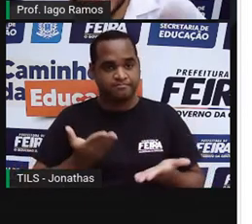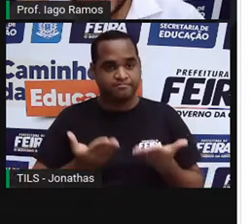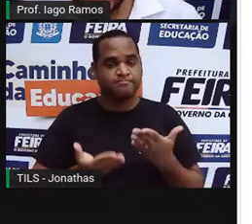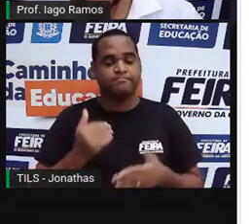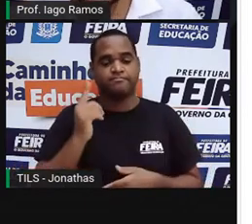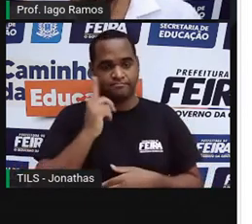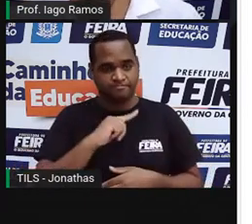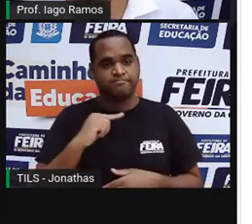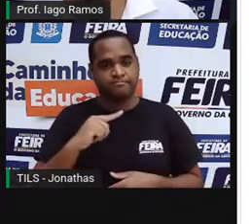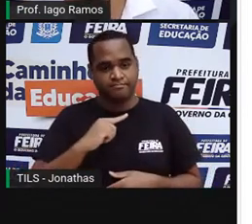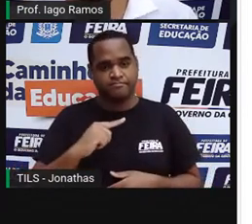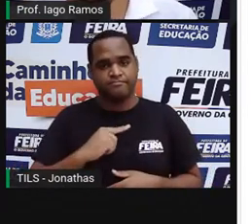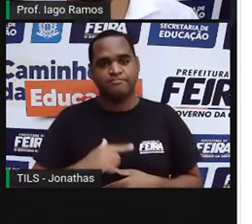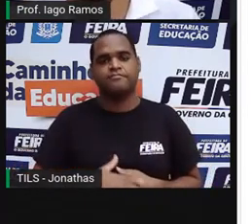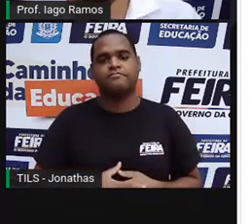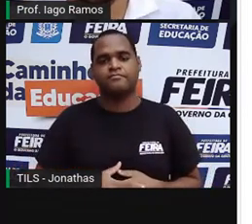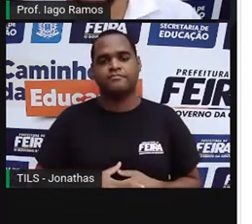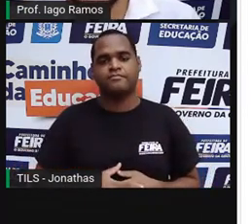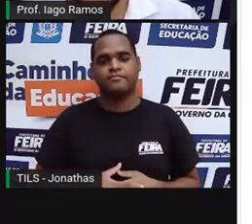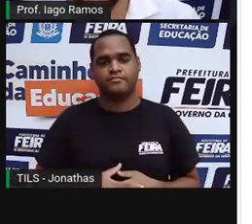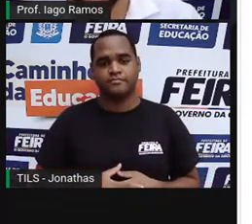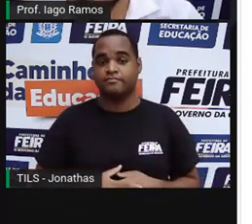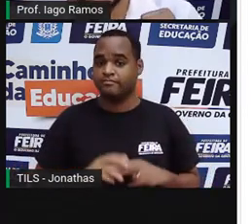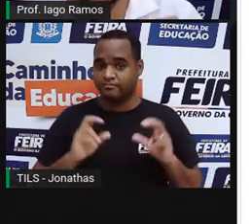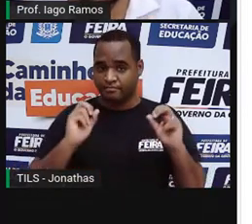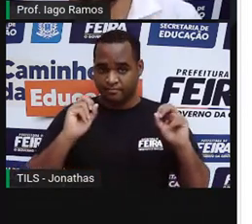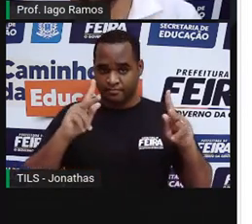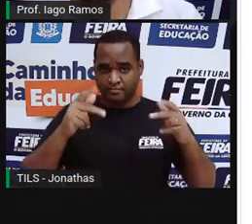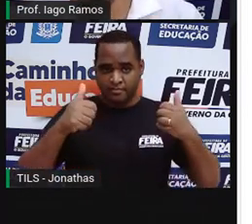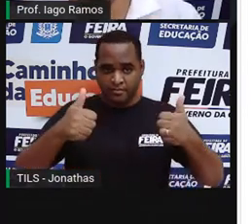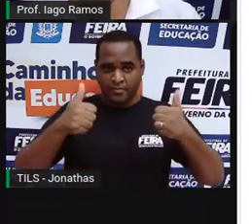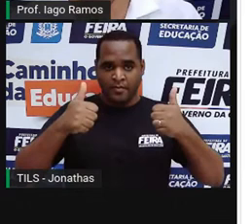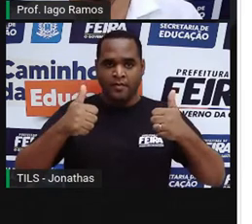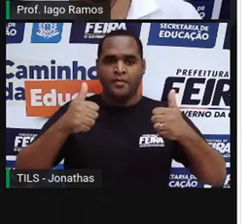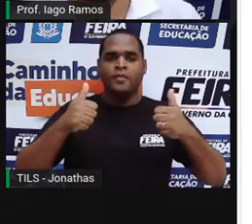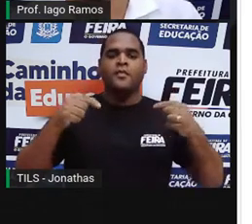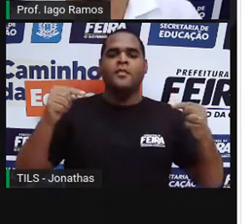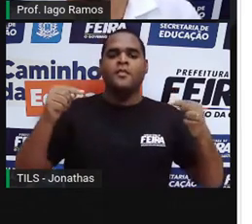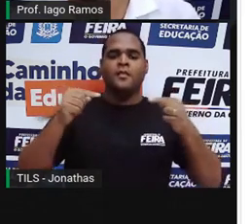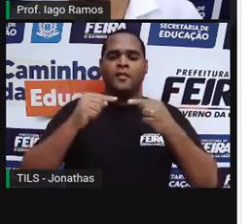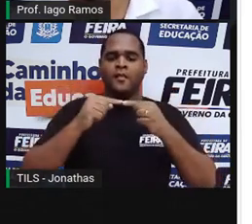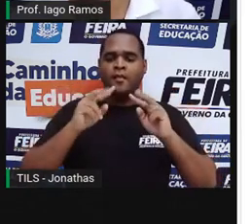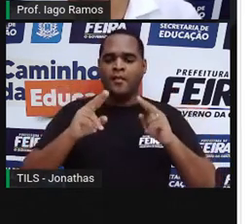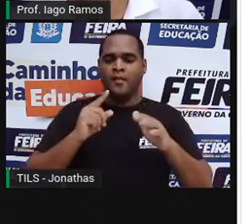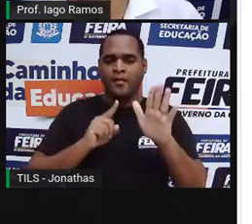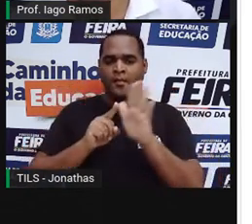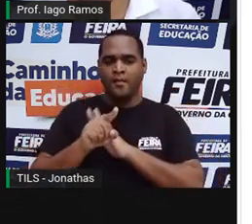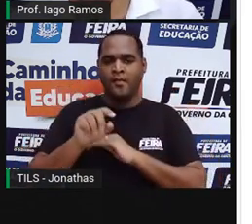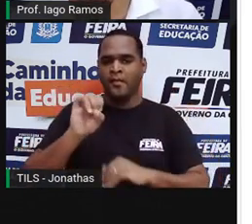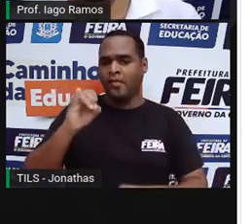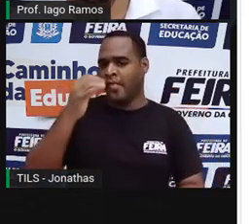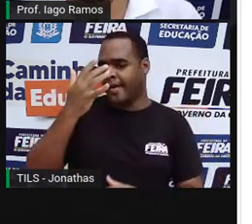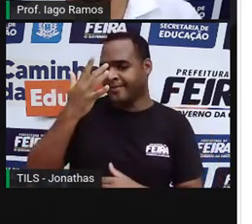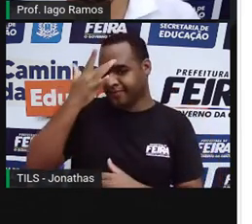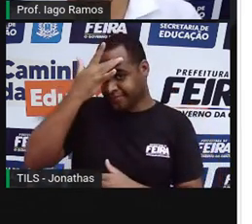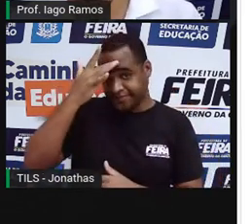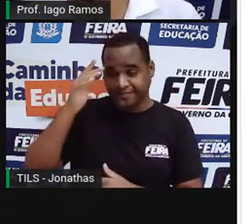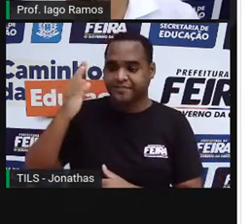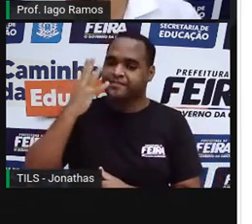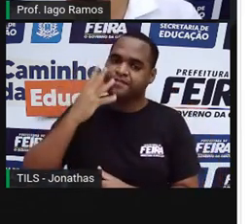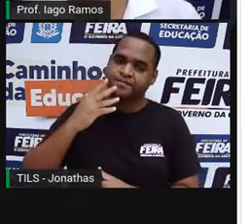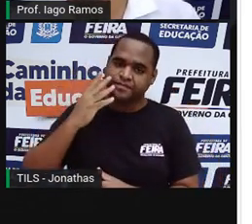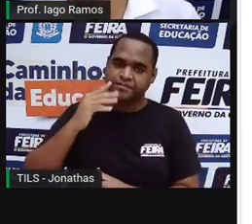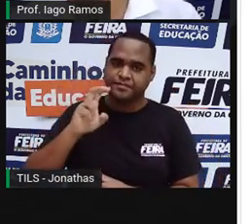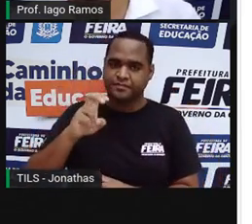Então, essas duas coisas são grandezas, beleza? Então, a primeira perguntinha é, se uma criança de 5 anos tem